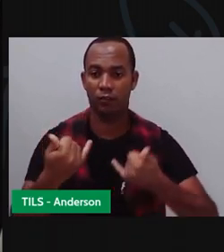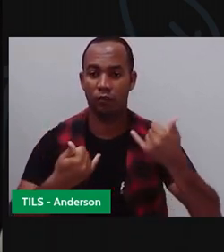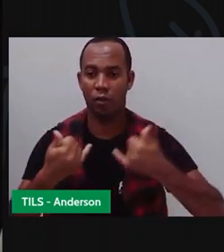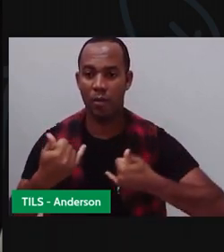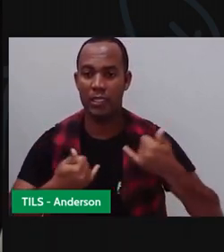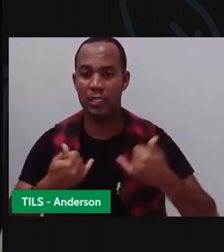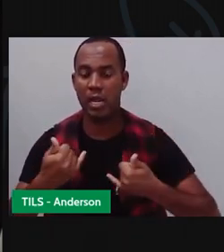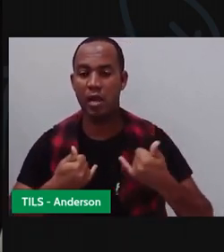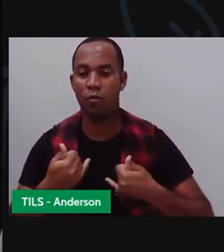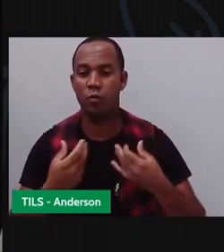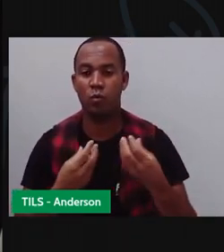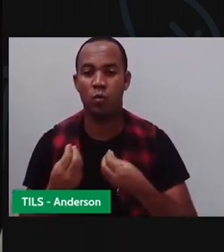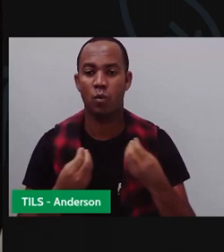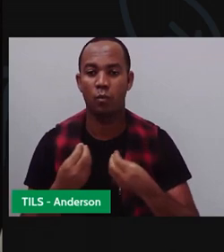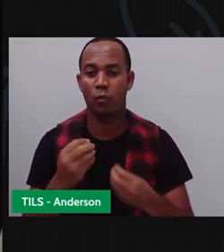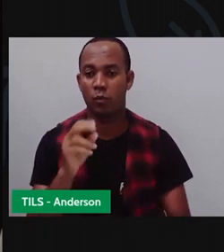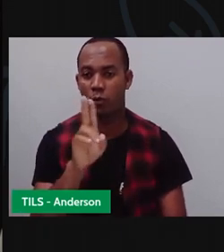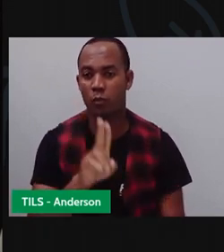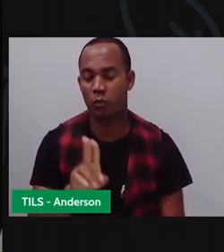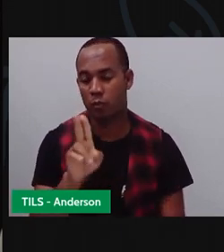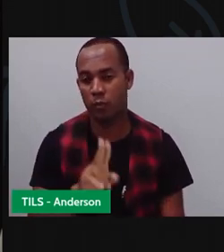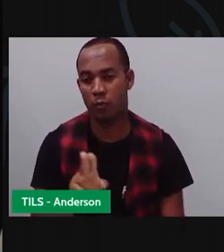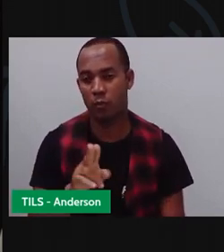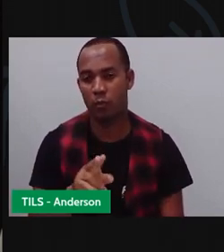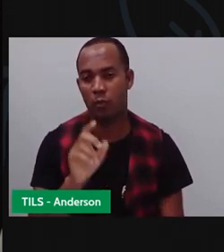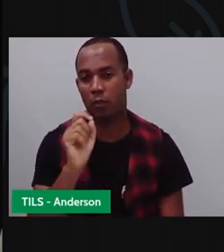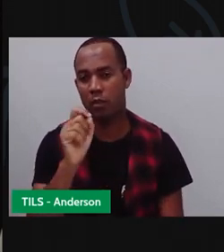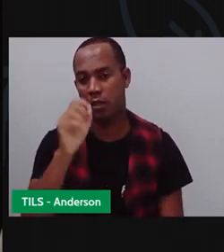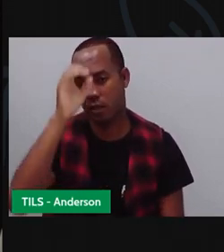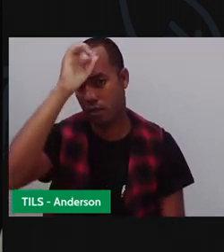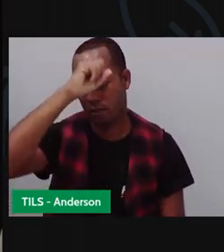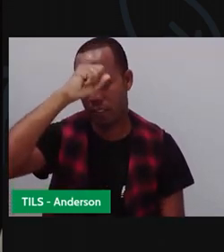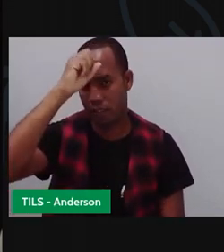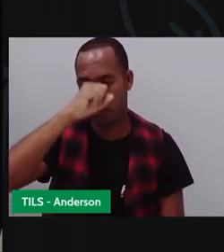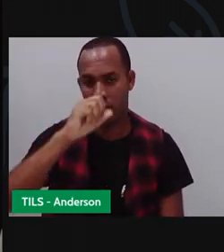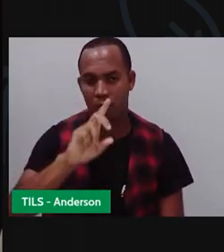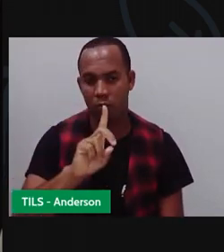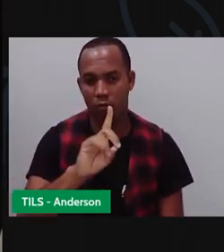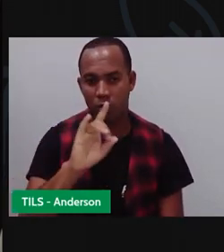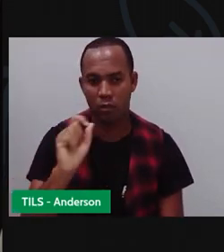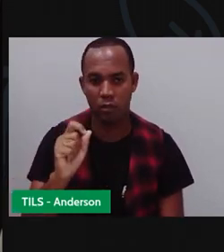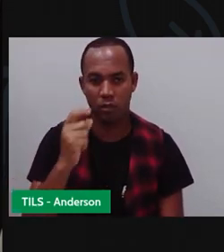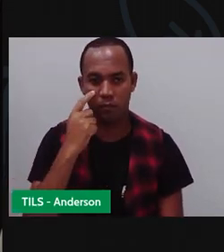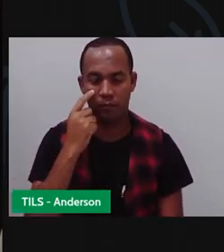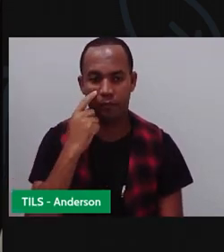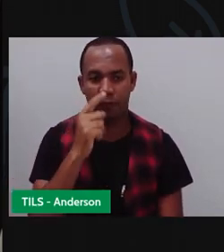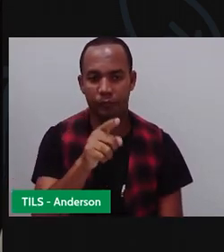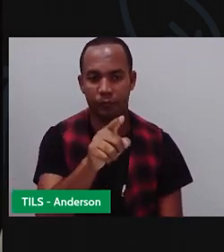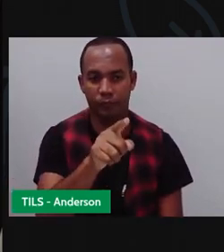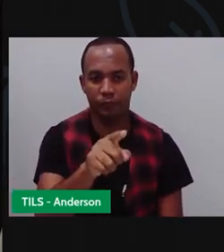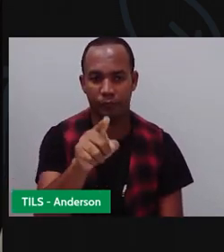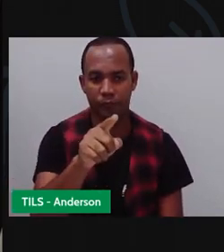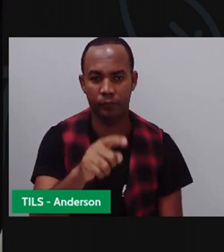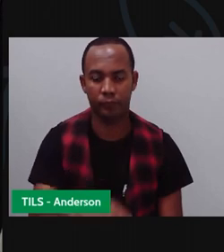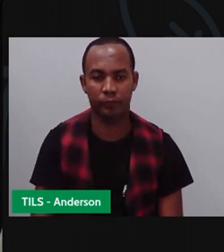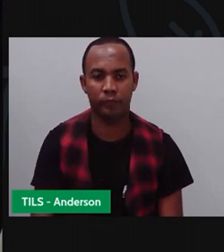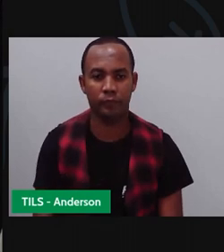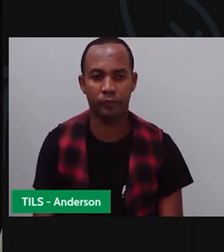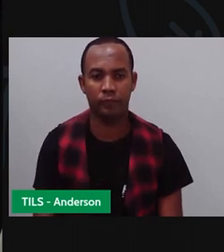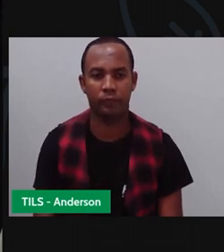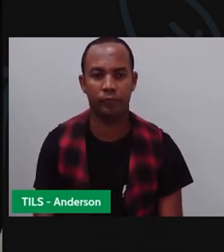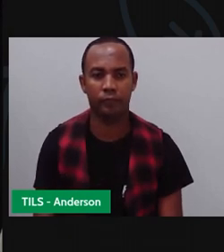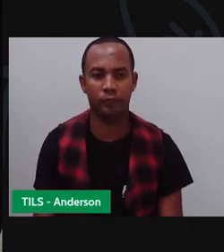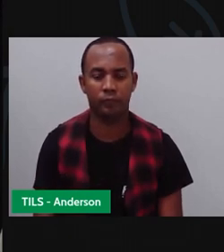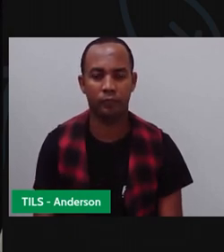quilômetros que foram utilizados, certo? Bom, o que foi que a aprendeu aqui um dia? Olha, no cálculo mental, a vai fazer uma revisão aqui